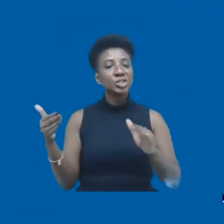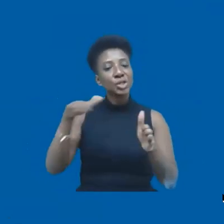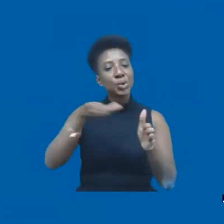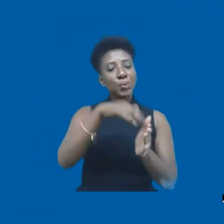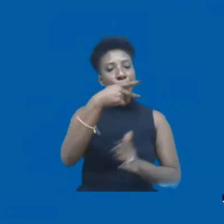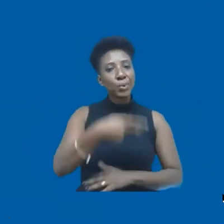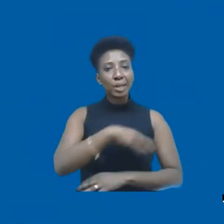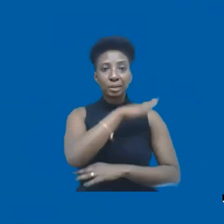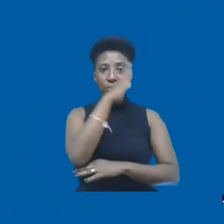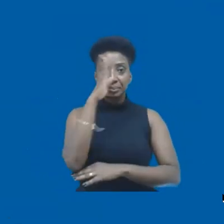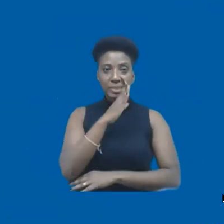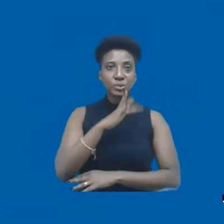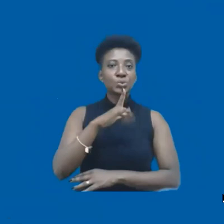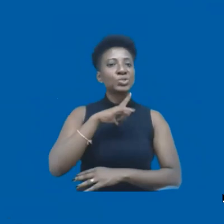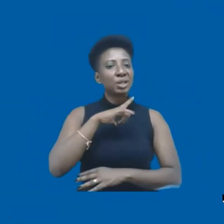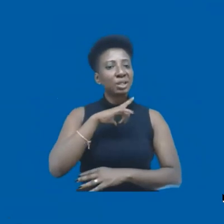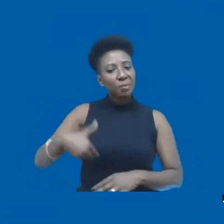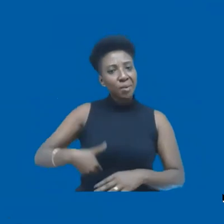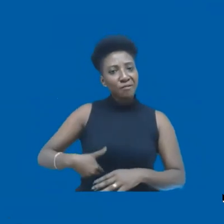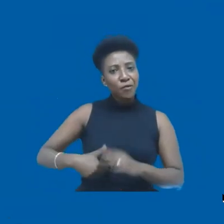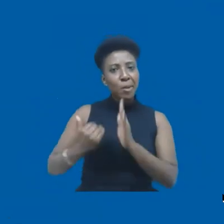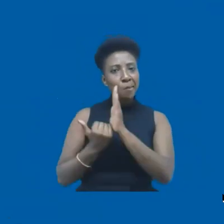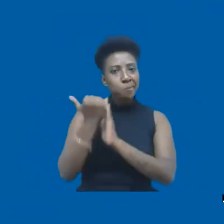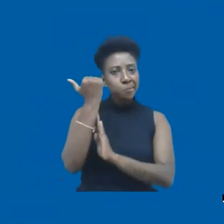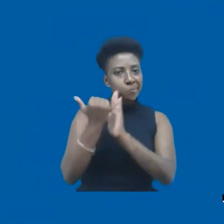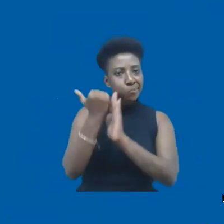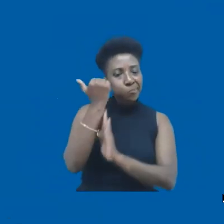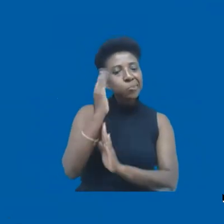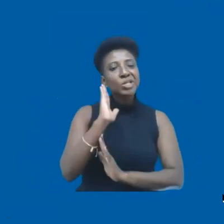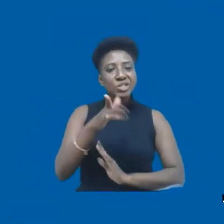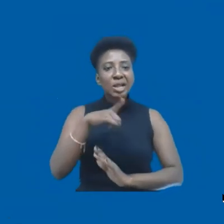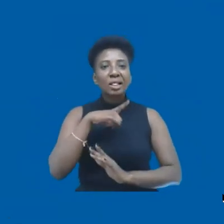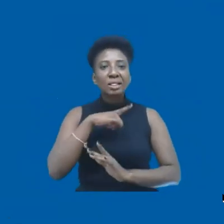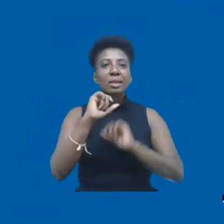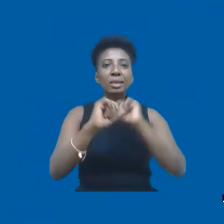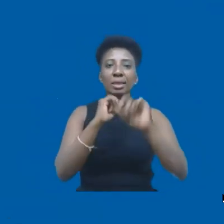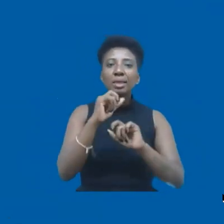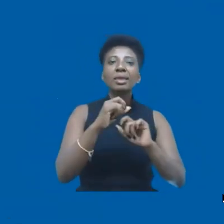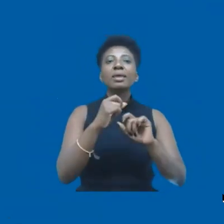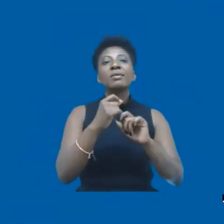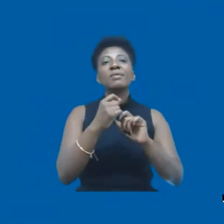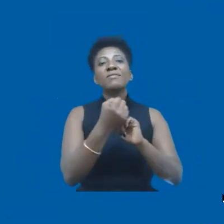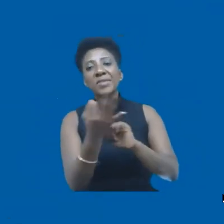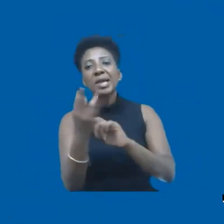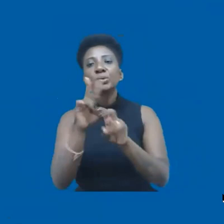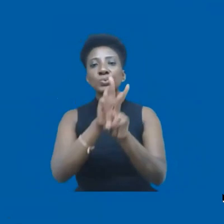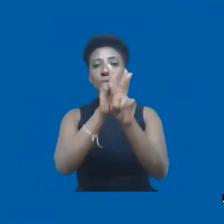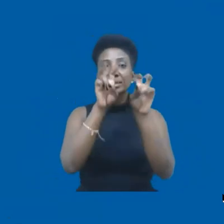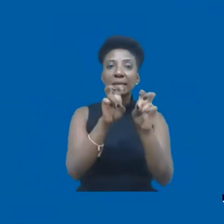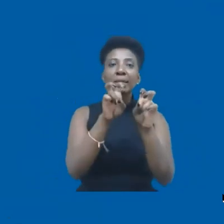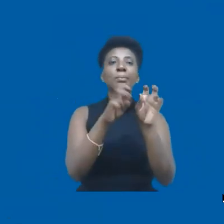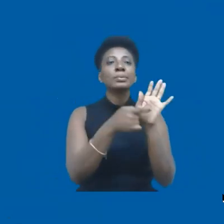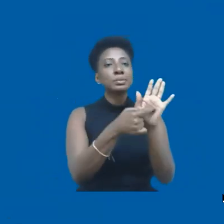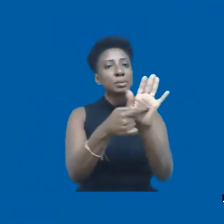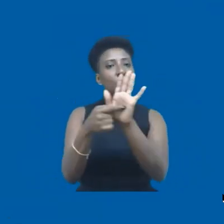aumentando, a gente já tinha voltado para o mapa da fome, já tinha um monte de crise ocasionada durante